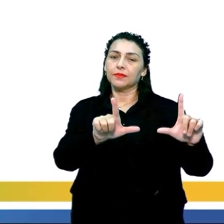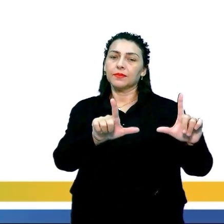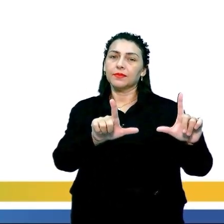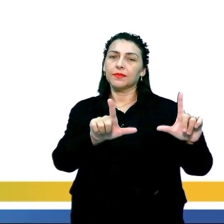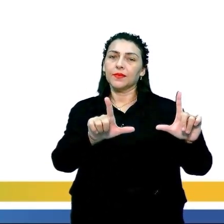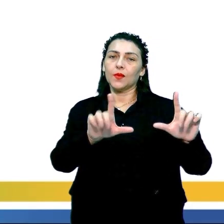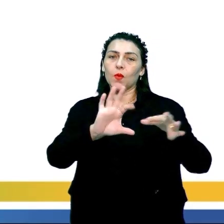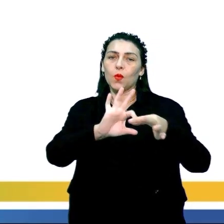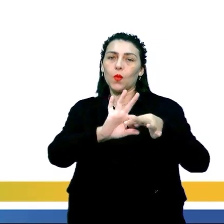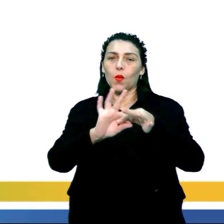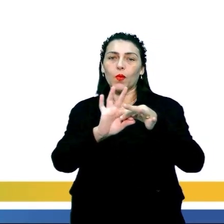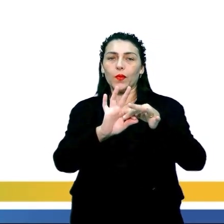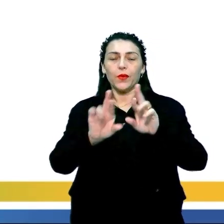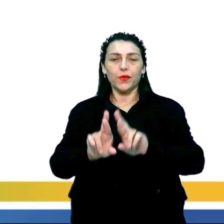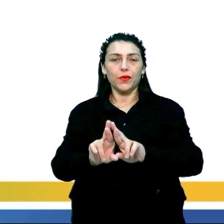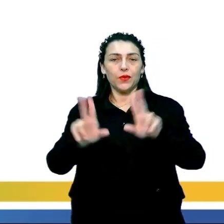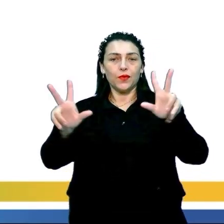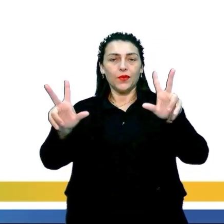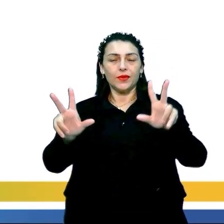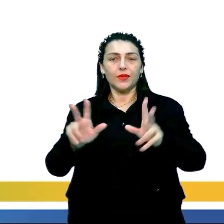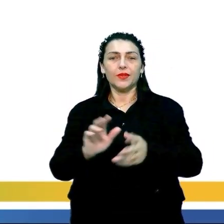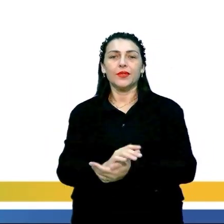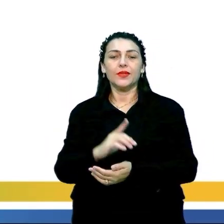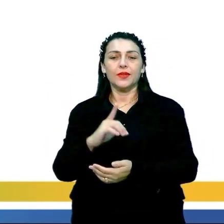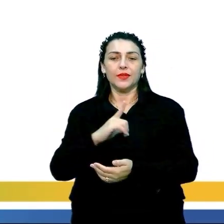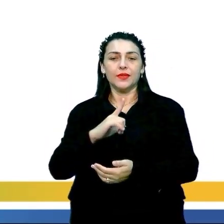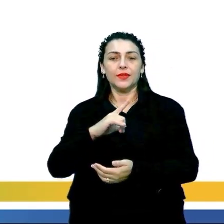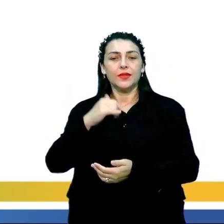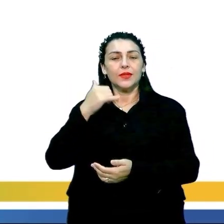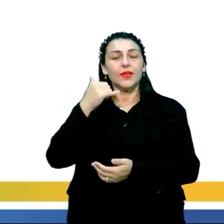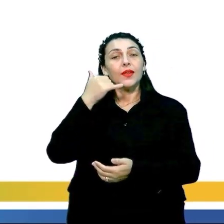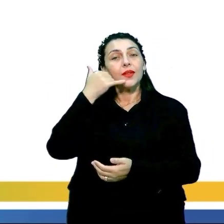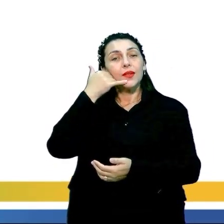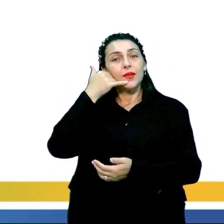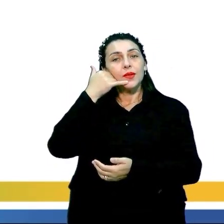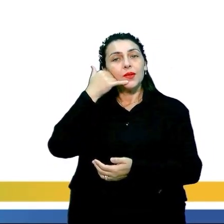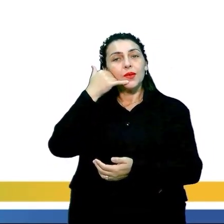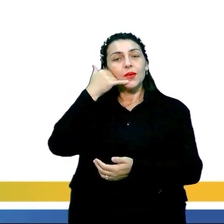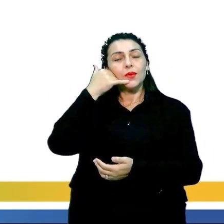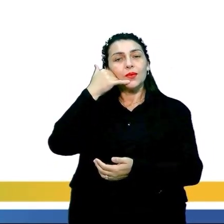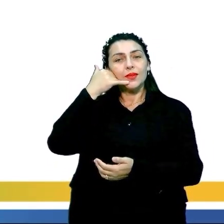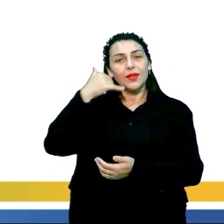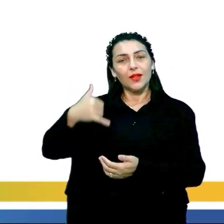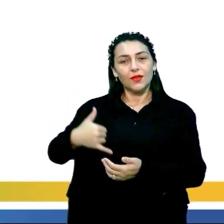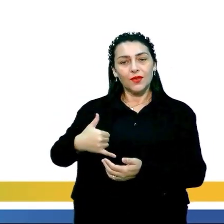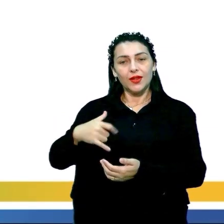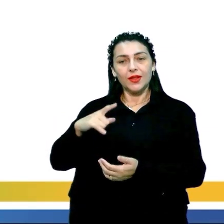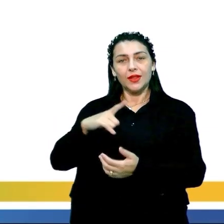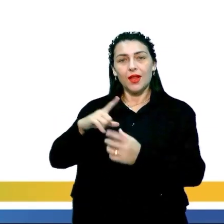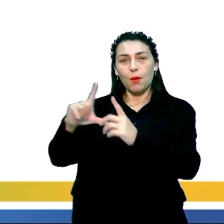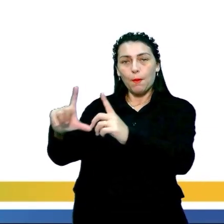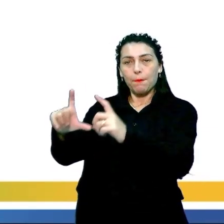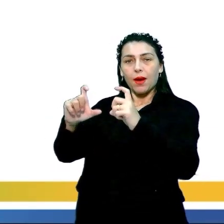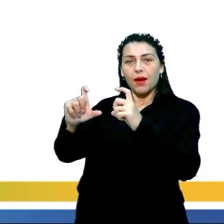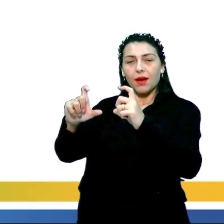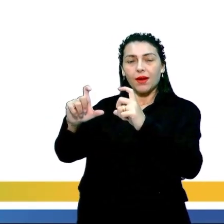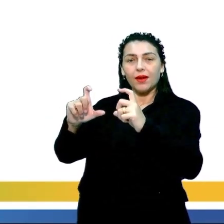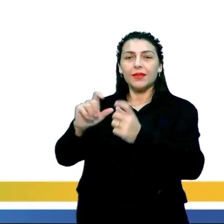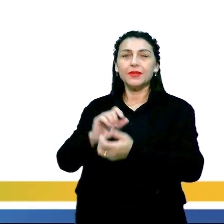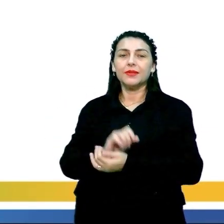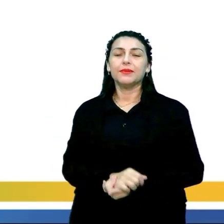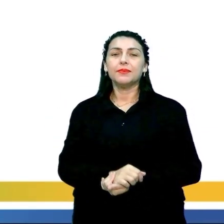contexto. Uma obra que é clássica, eu tenho um smartphone, e ela seria aí uma selfie dessa